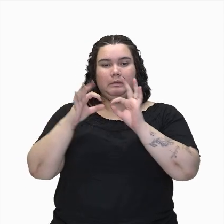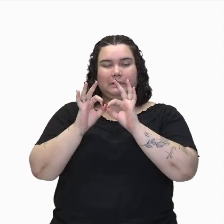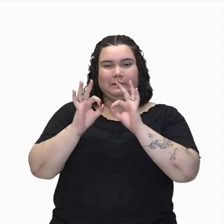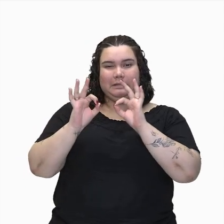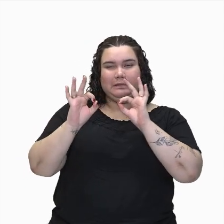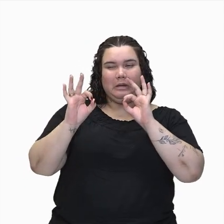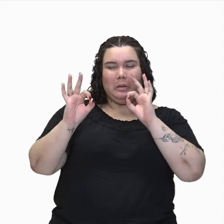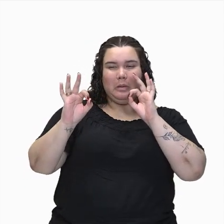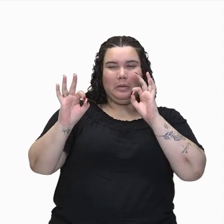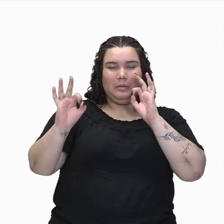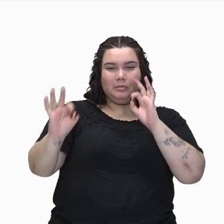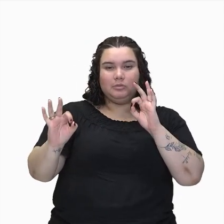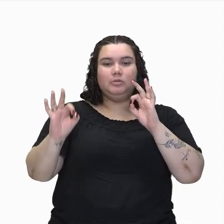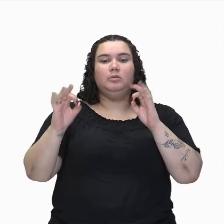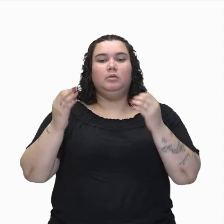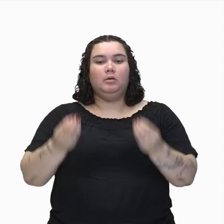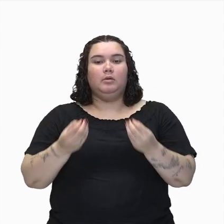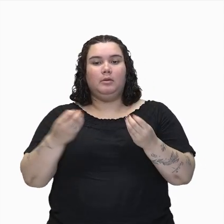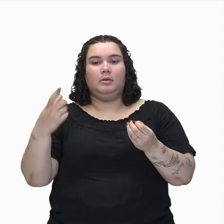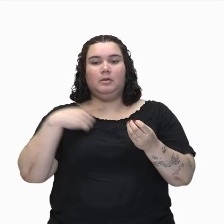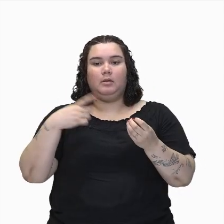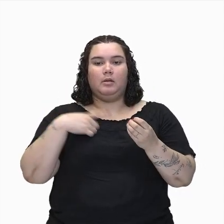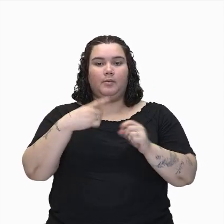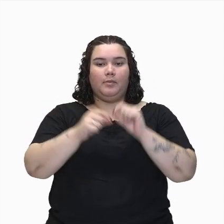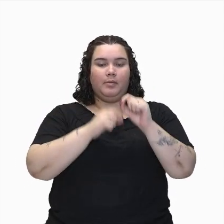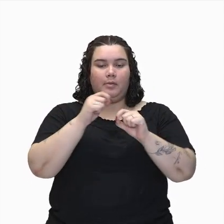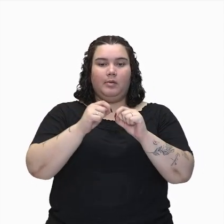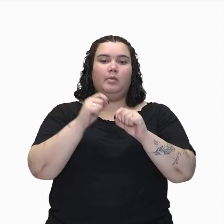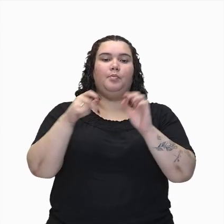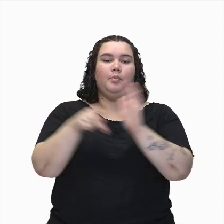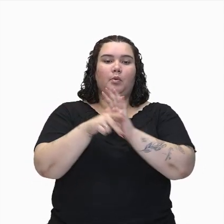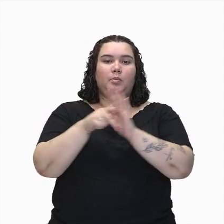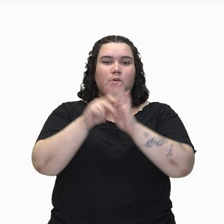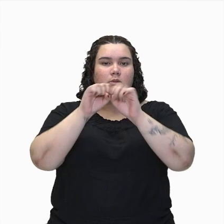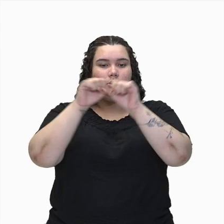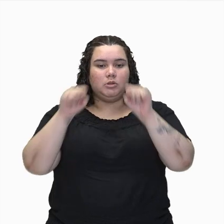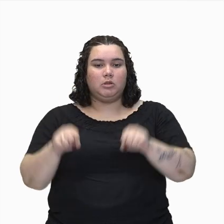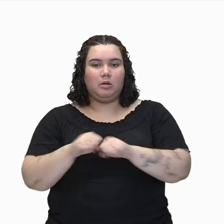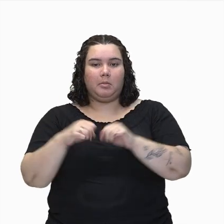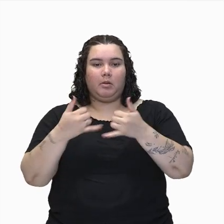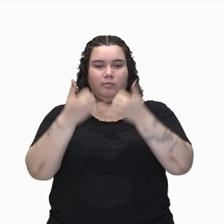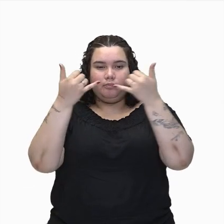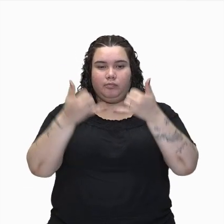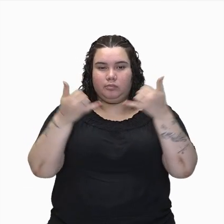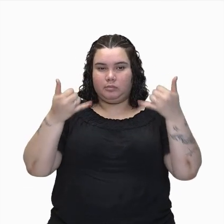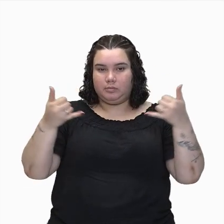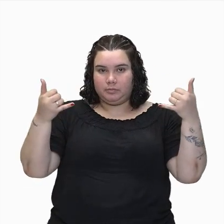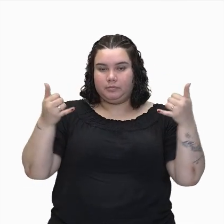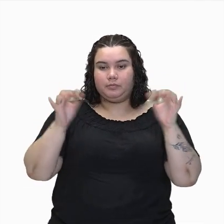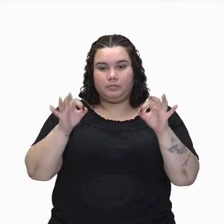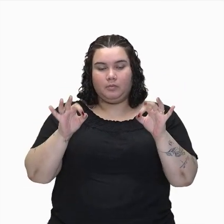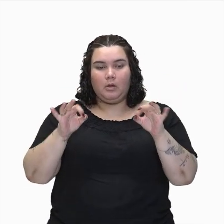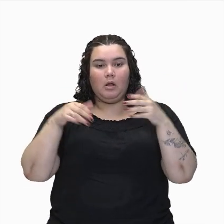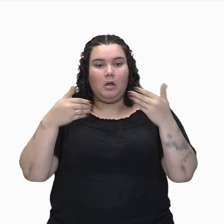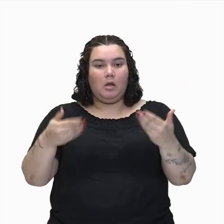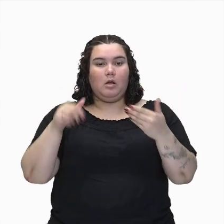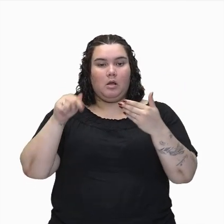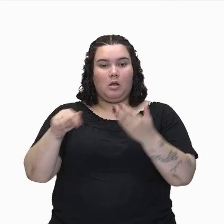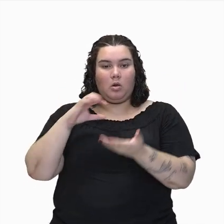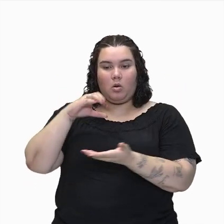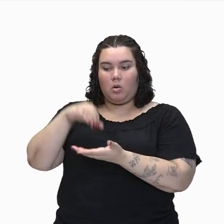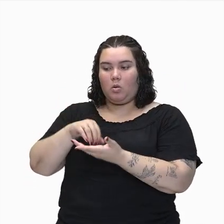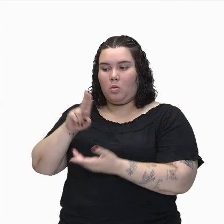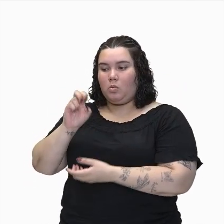distâncias através de um complexo sistema de transmissão até chegar ao seu destino. Ao sair lá das usinas,